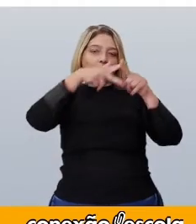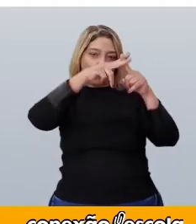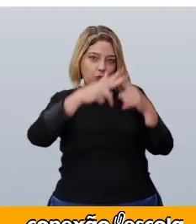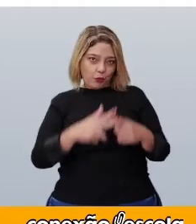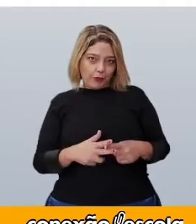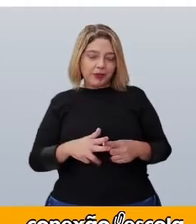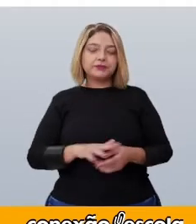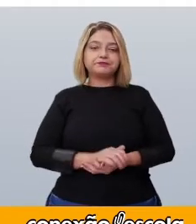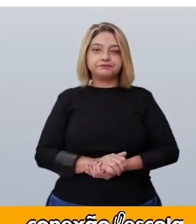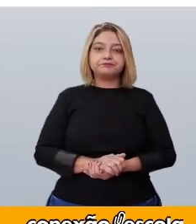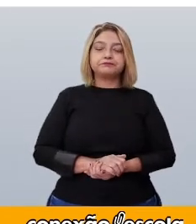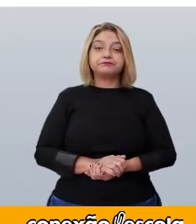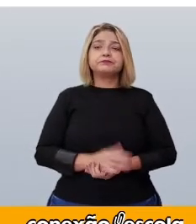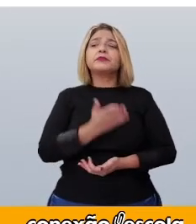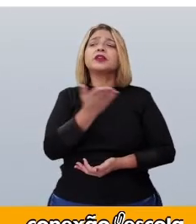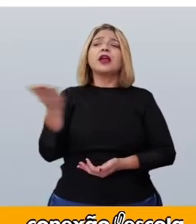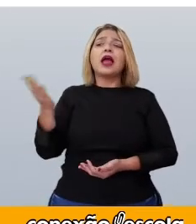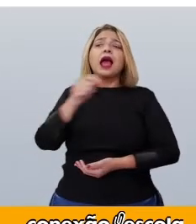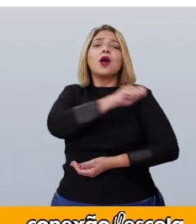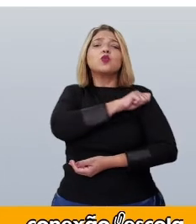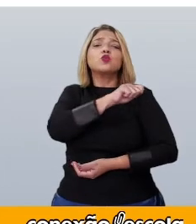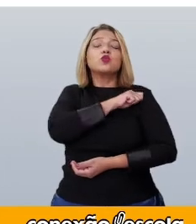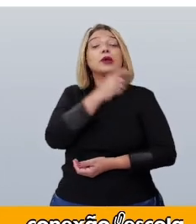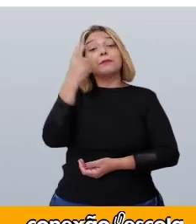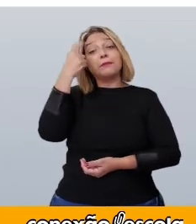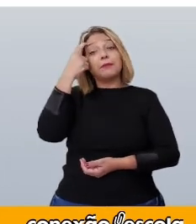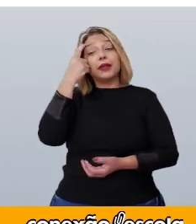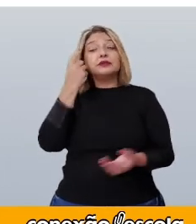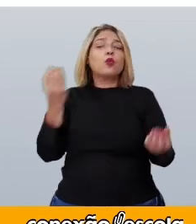O que os alunos pensam sobre o projeto?